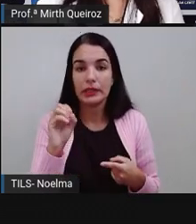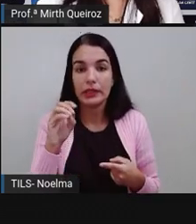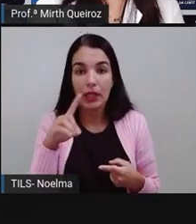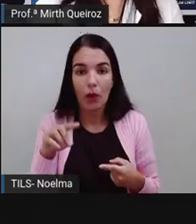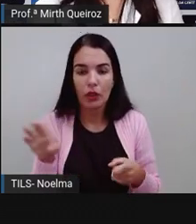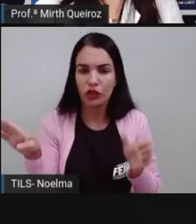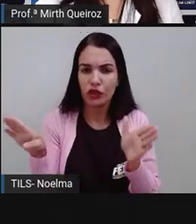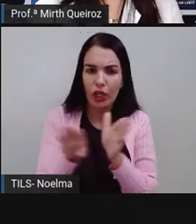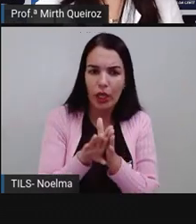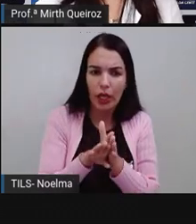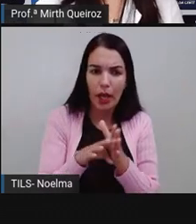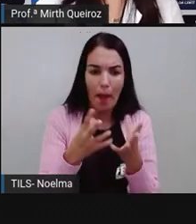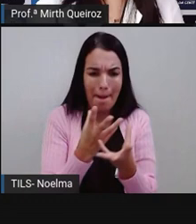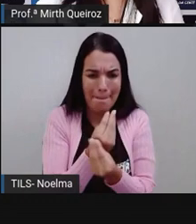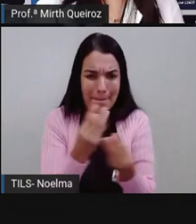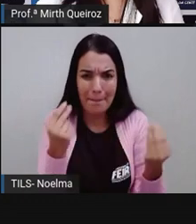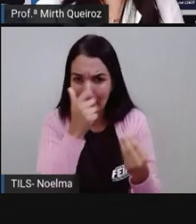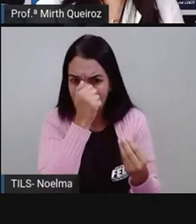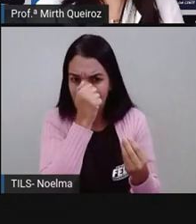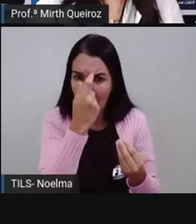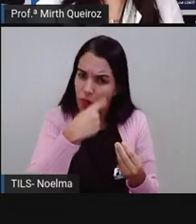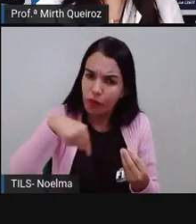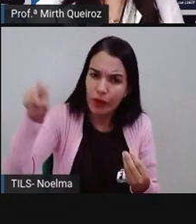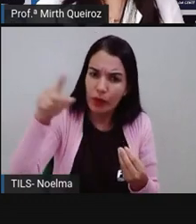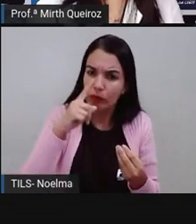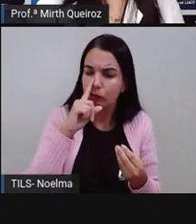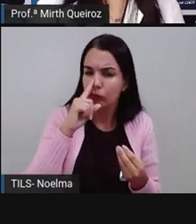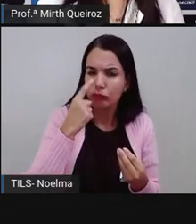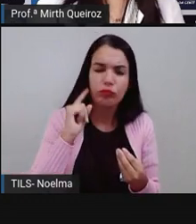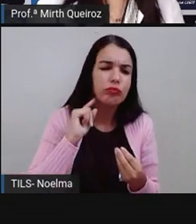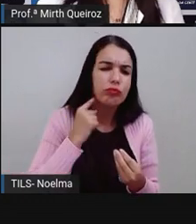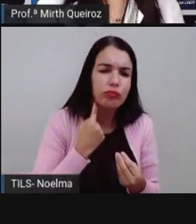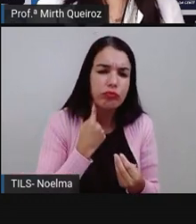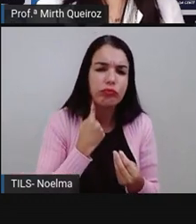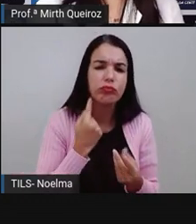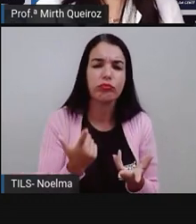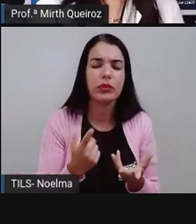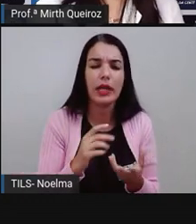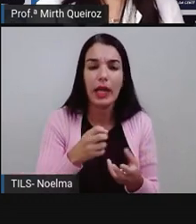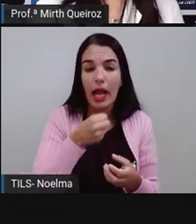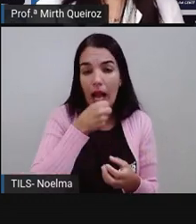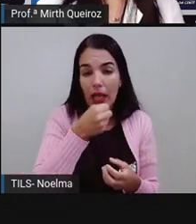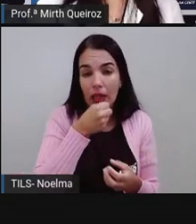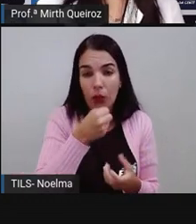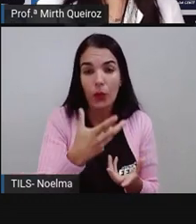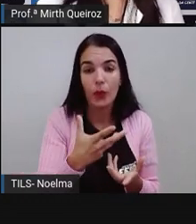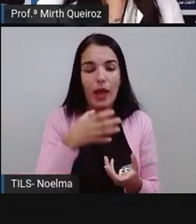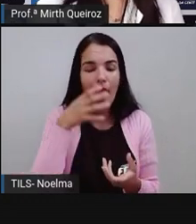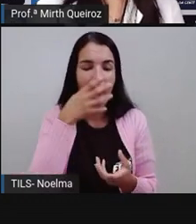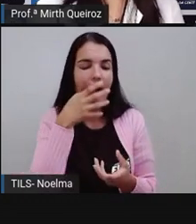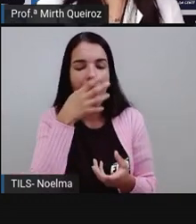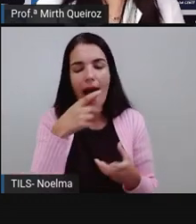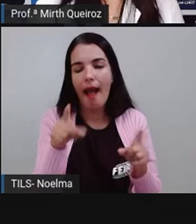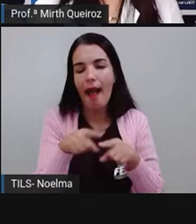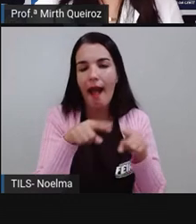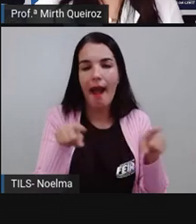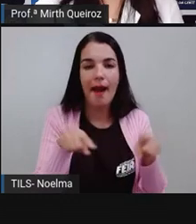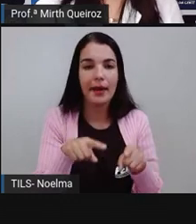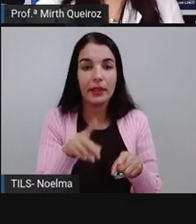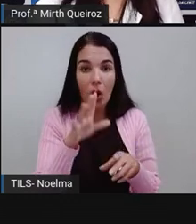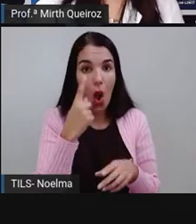cheguei, multidão, vão, poluição, poluir, cantor, cantar. Olha,